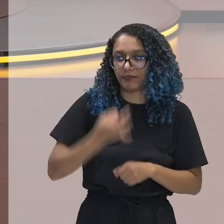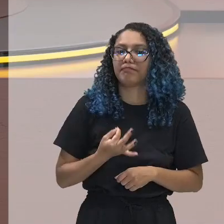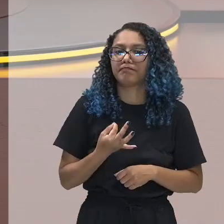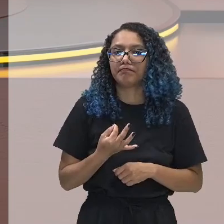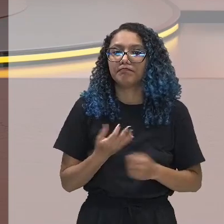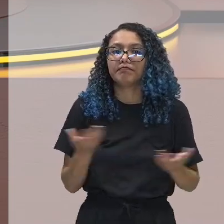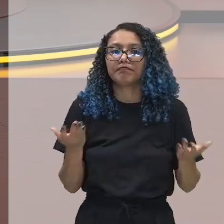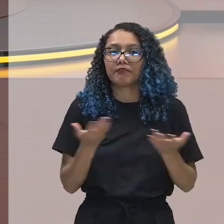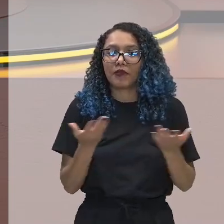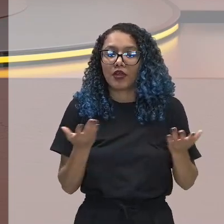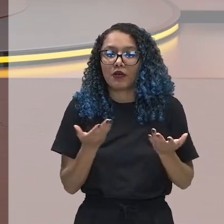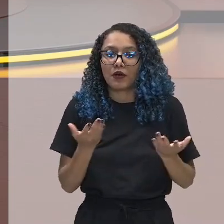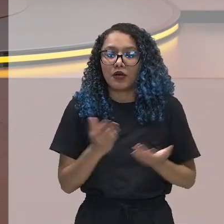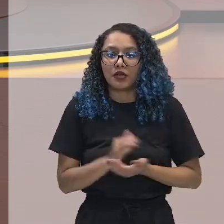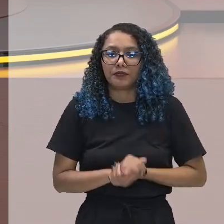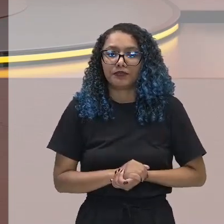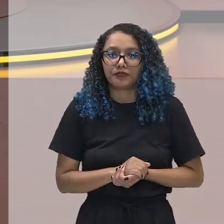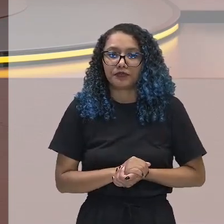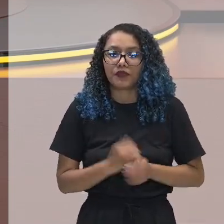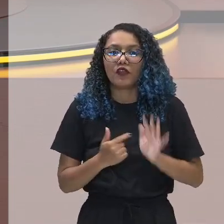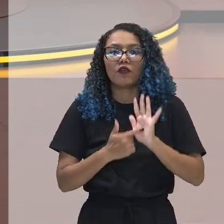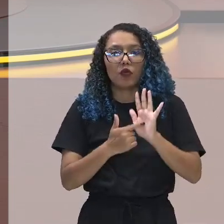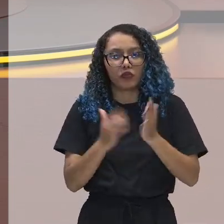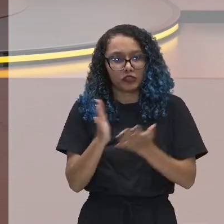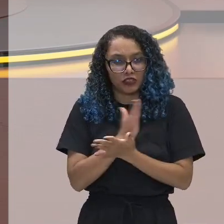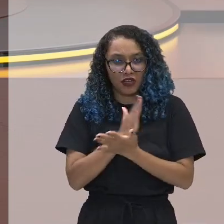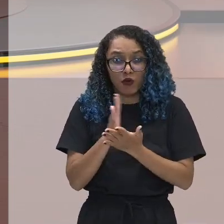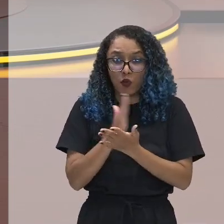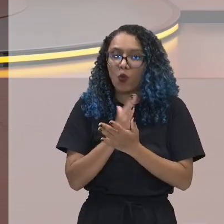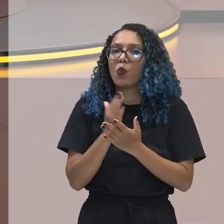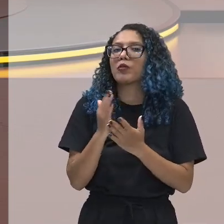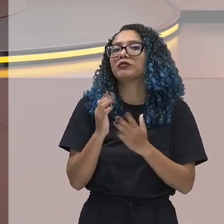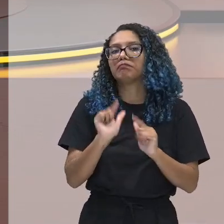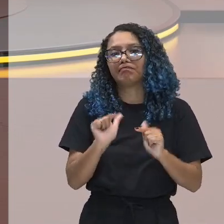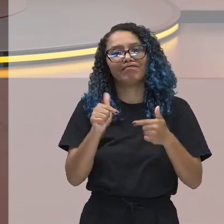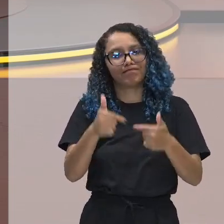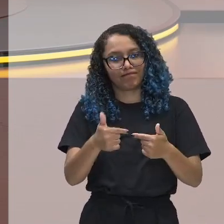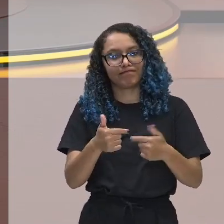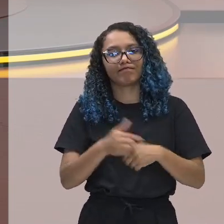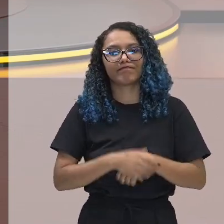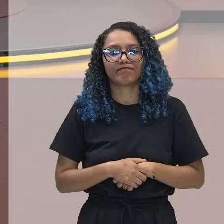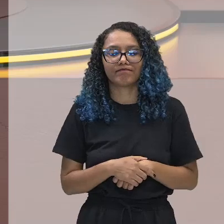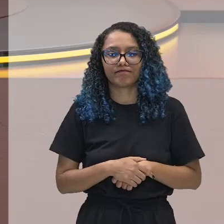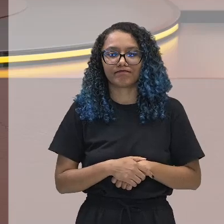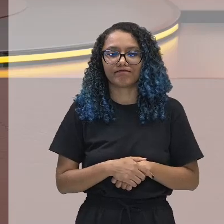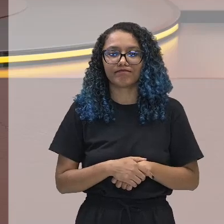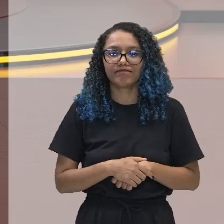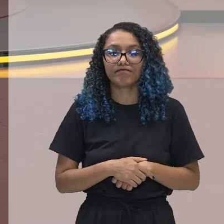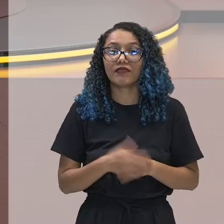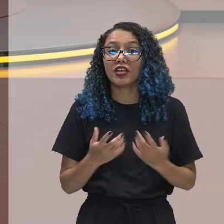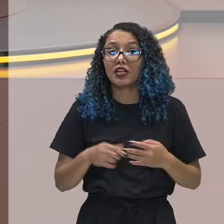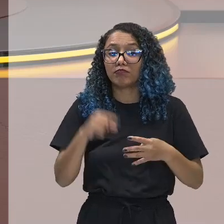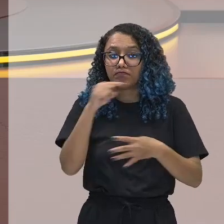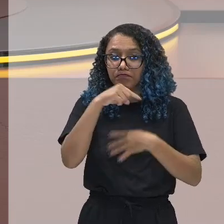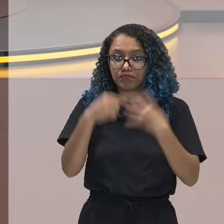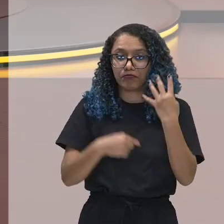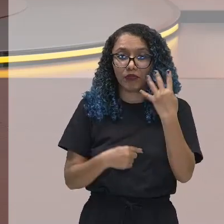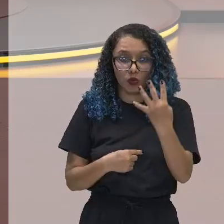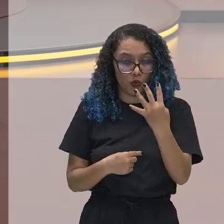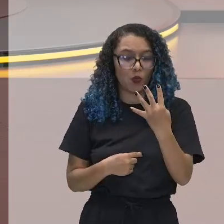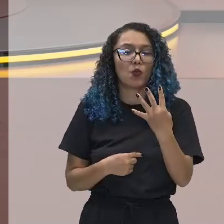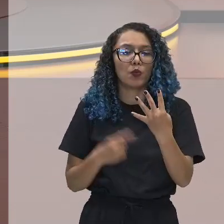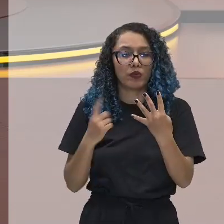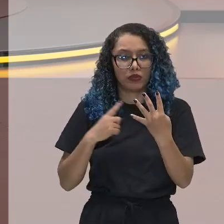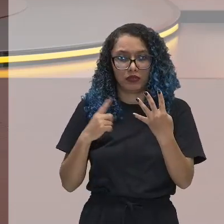ver aqui algumas dessas ações que tem, ele classificou quatro ações, certo?